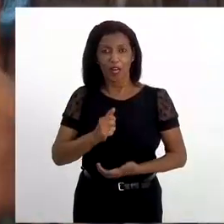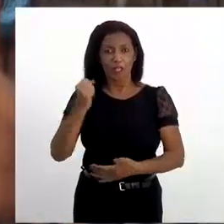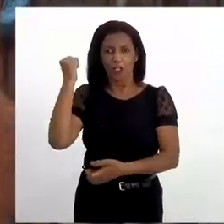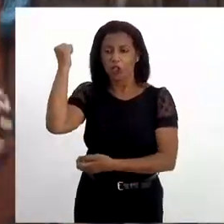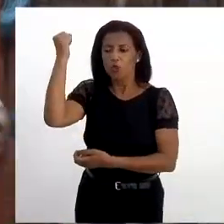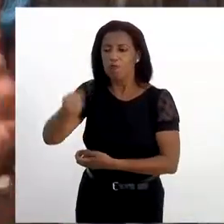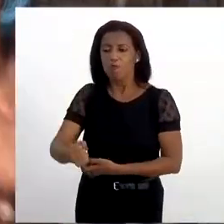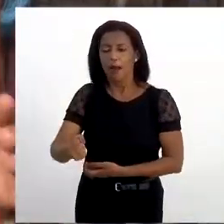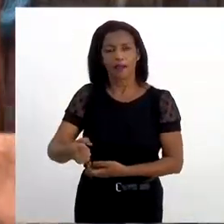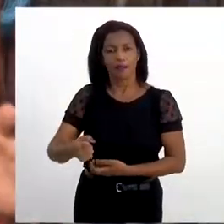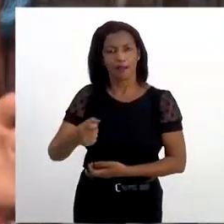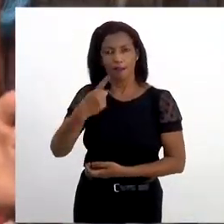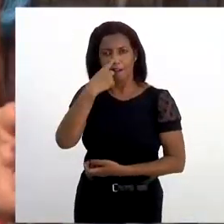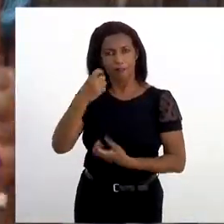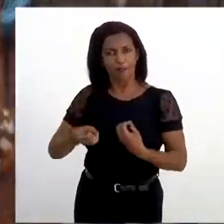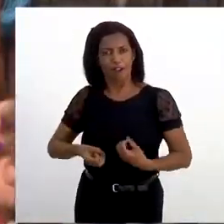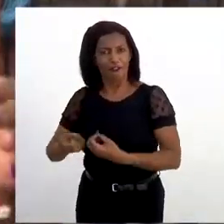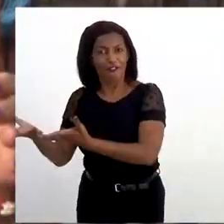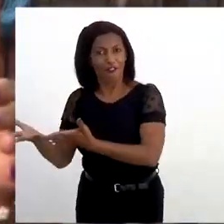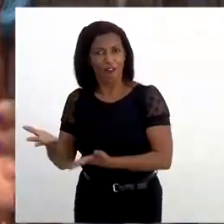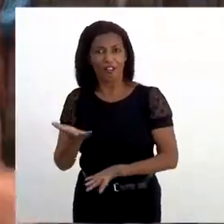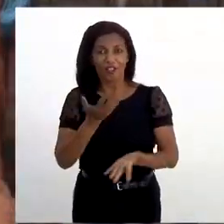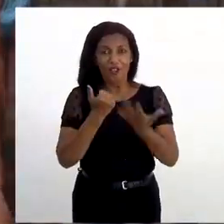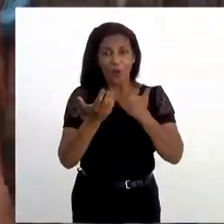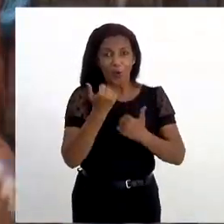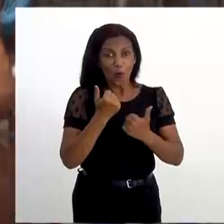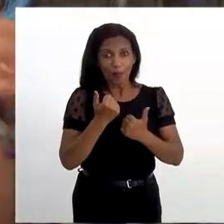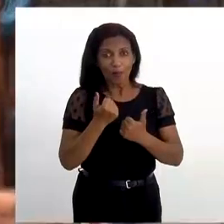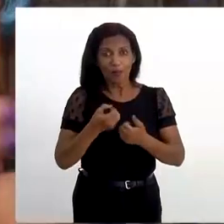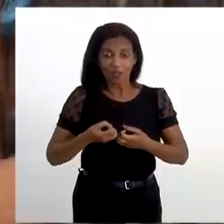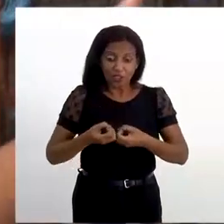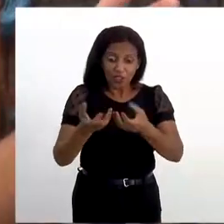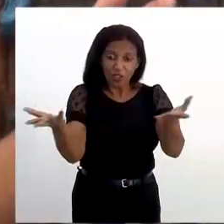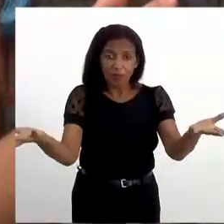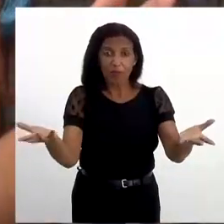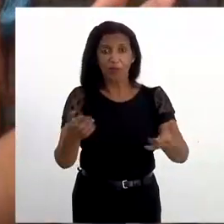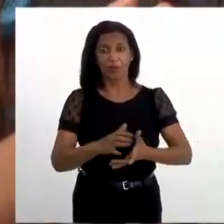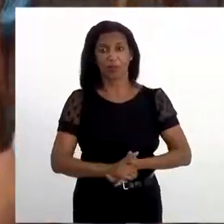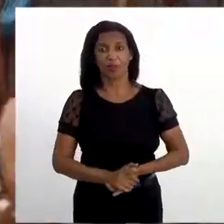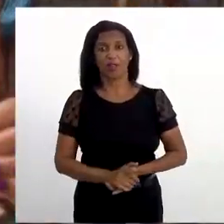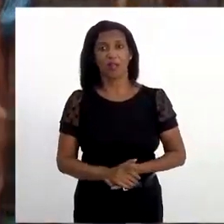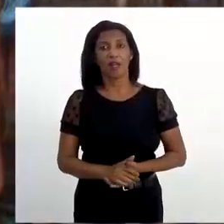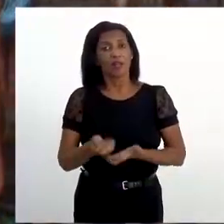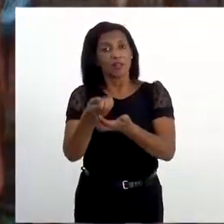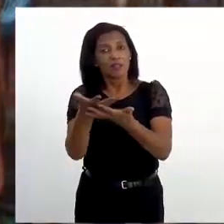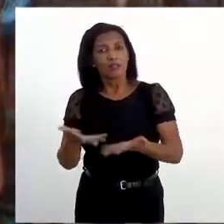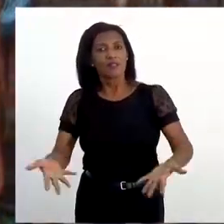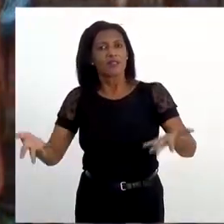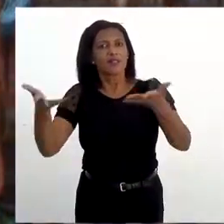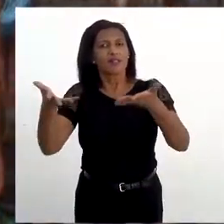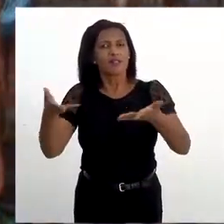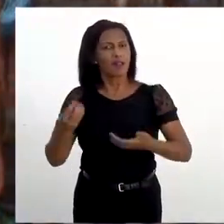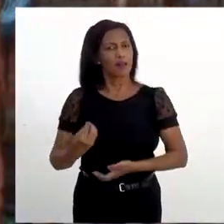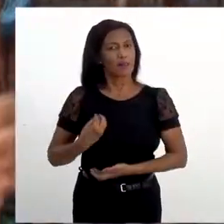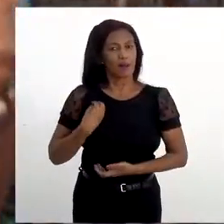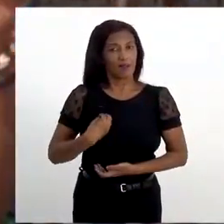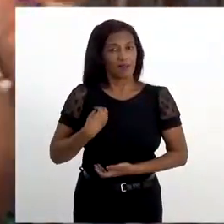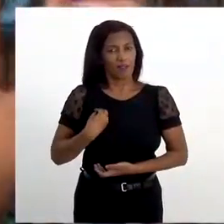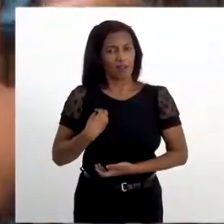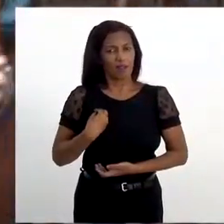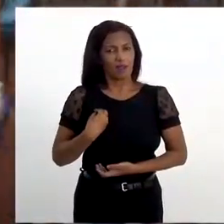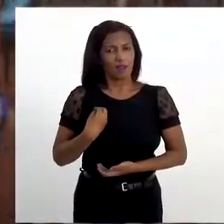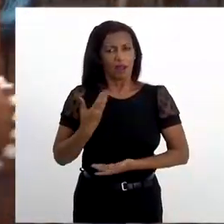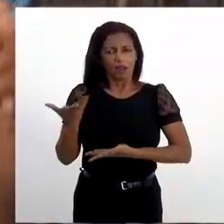galinha. A gente não mata galinha para jogar fora, não. A come. Então, a gente distribui. Eu costumo ver que a celebra a vida quando